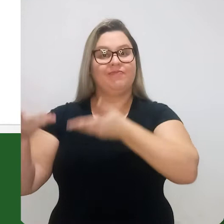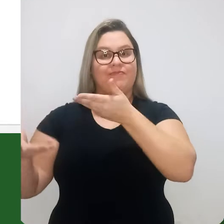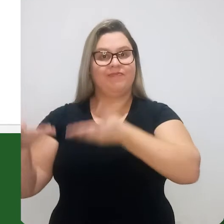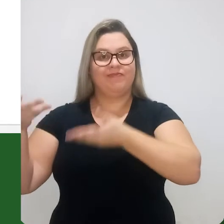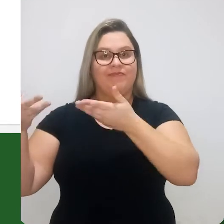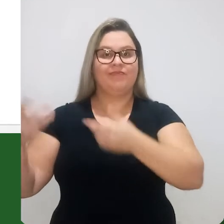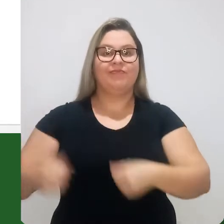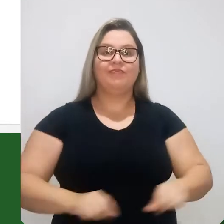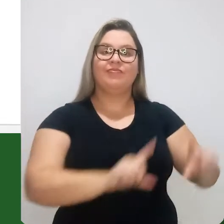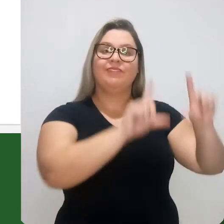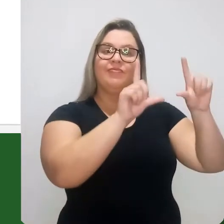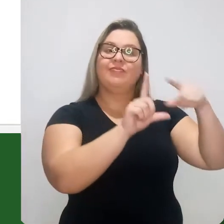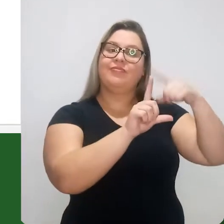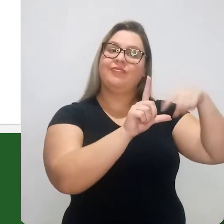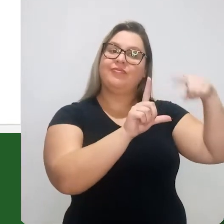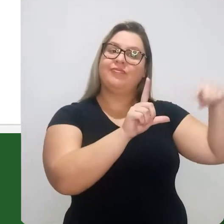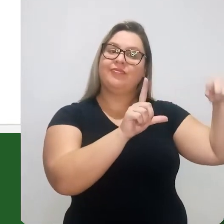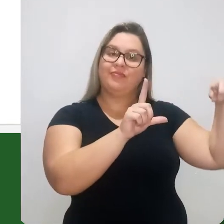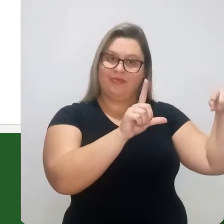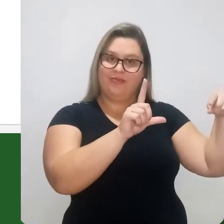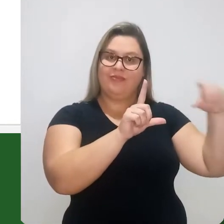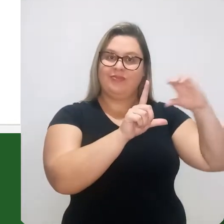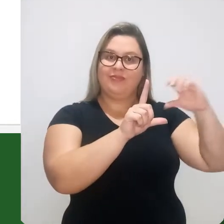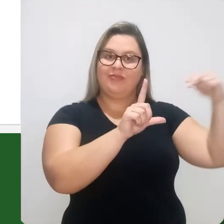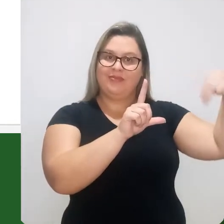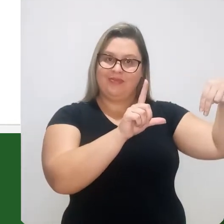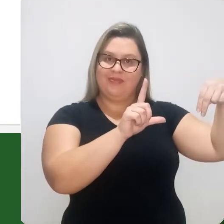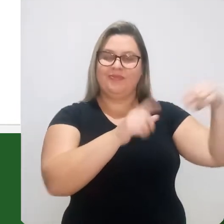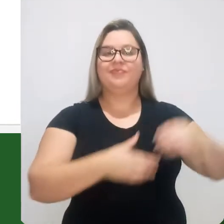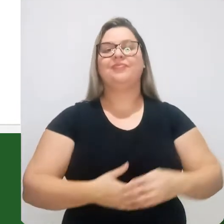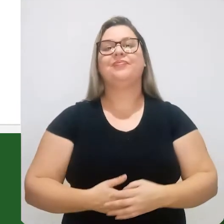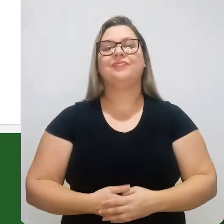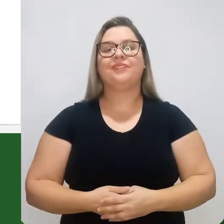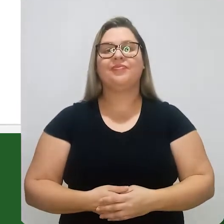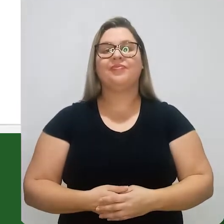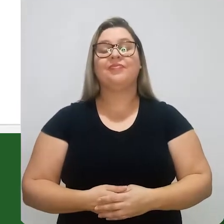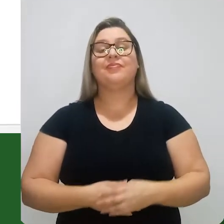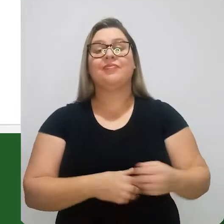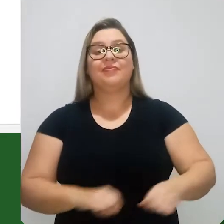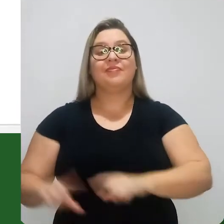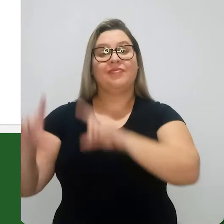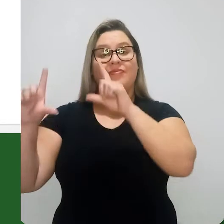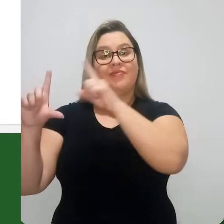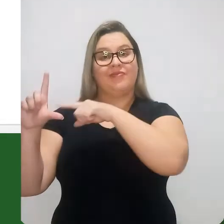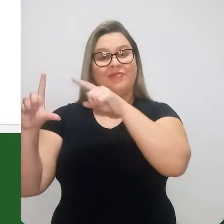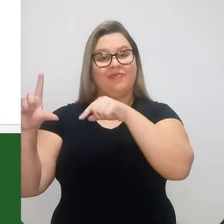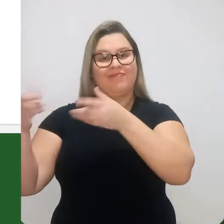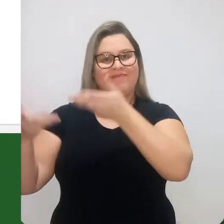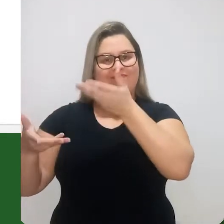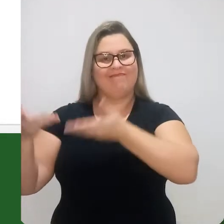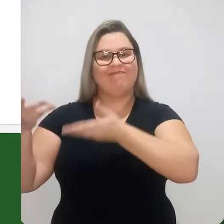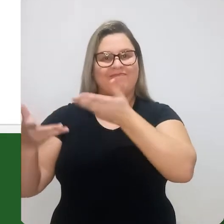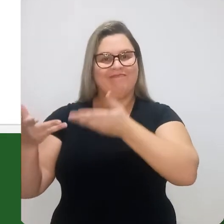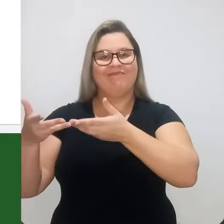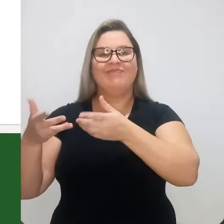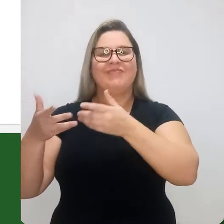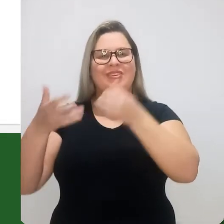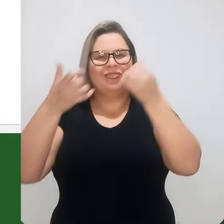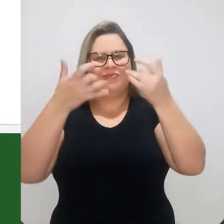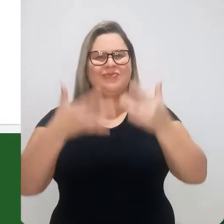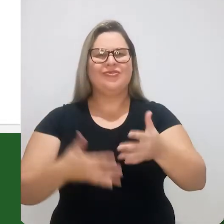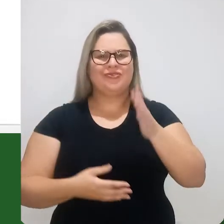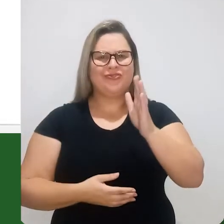diagrama de equilíbrio e aqui nós temos o diagrama cinético. Bom, no diagrama de equilíbrio,